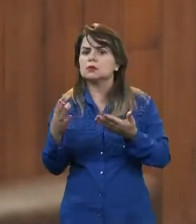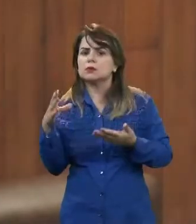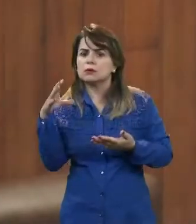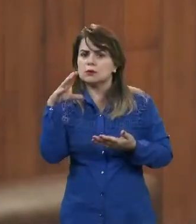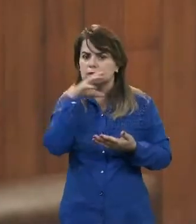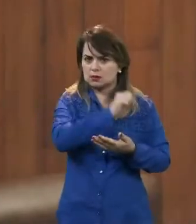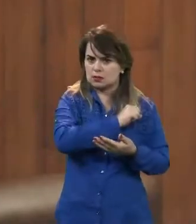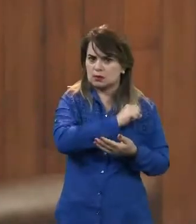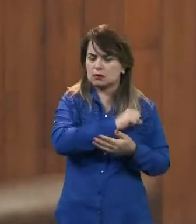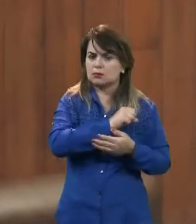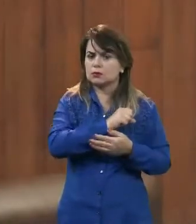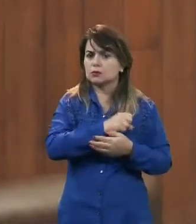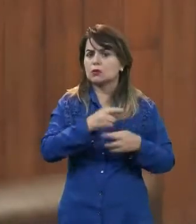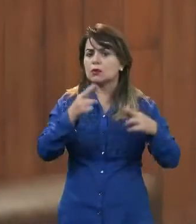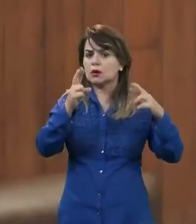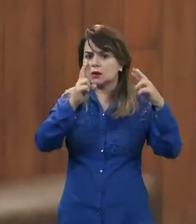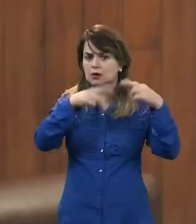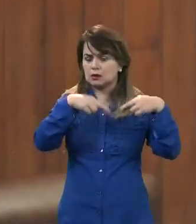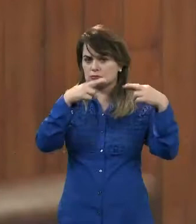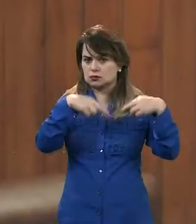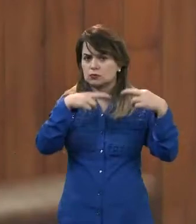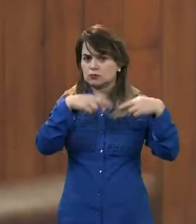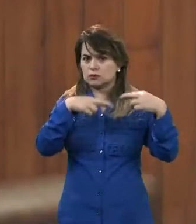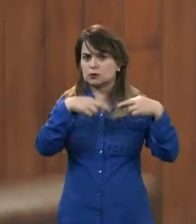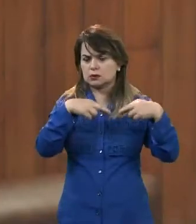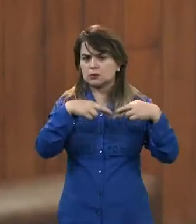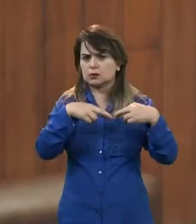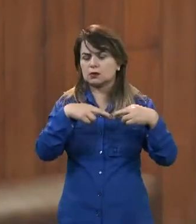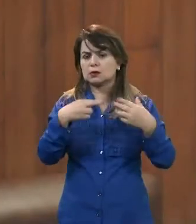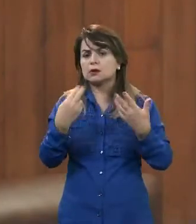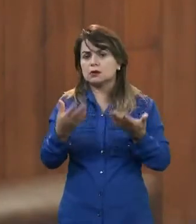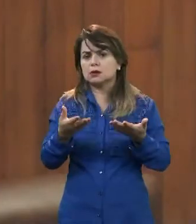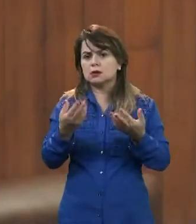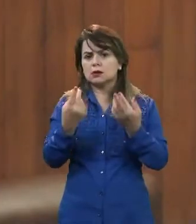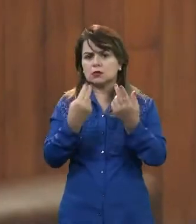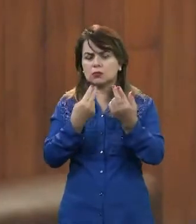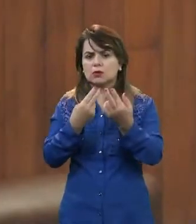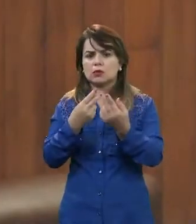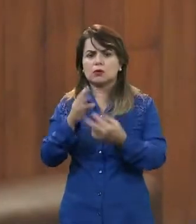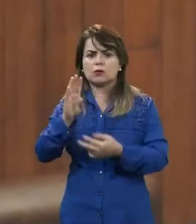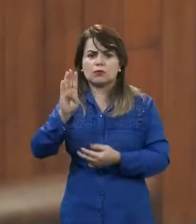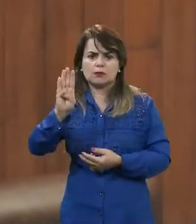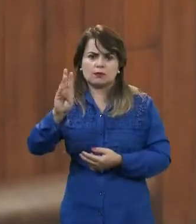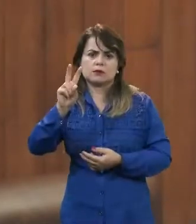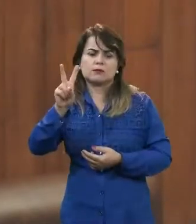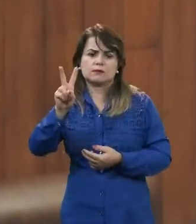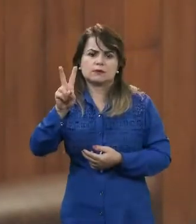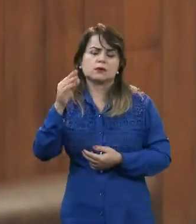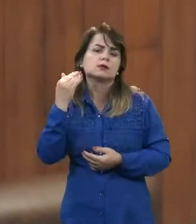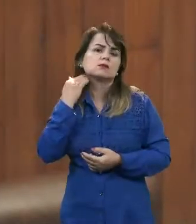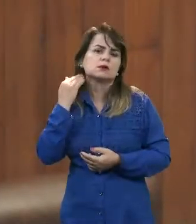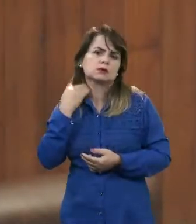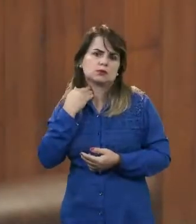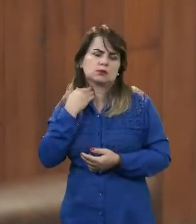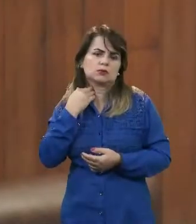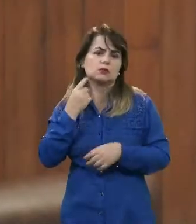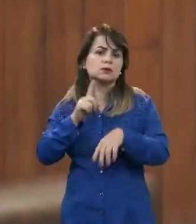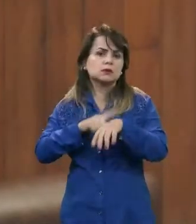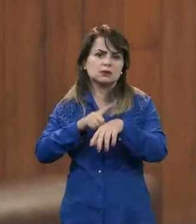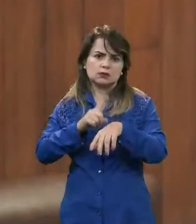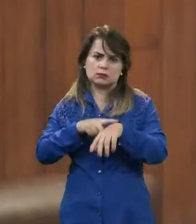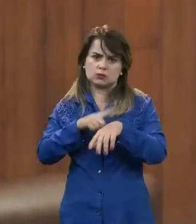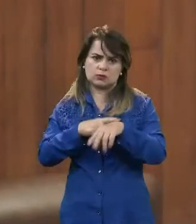resolver isso, porque isso já está indo, está indo, está indo, né? Seria como a BV está fazendo, nos 90 dias, vocês querem? 90 dias, prorroga,